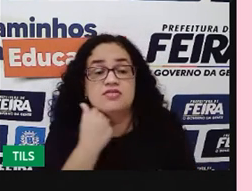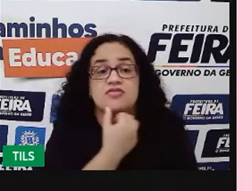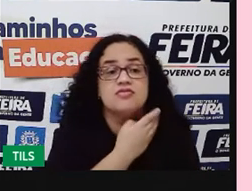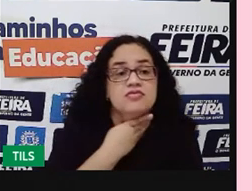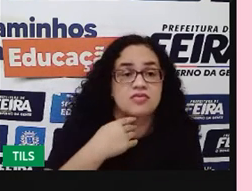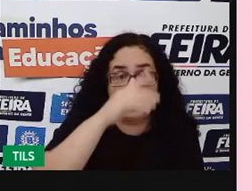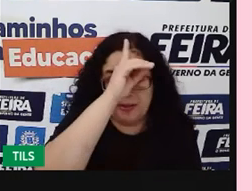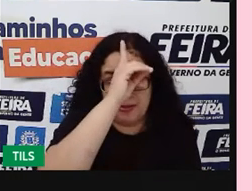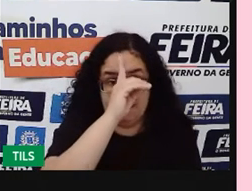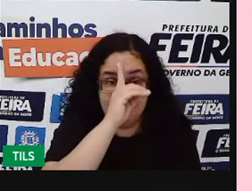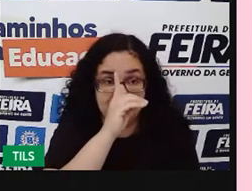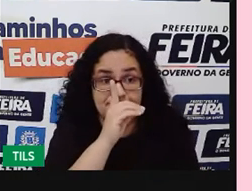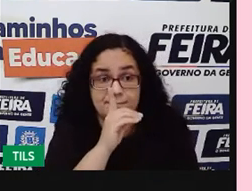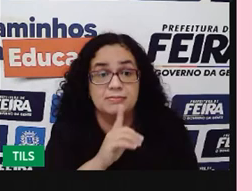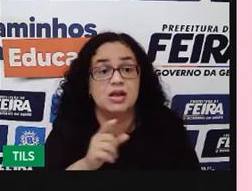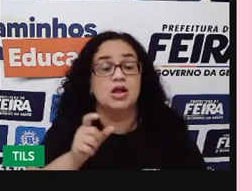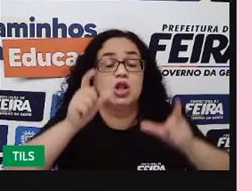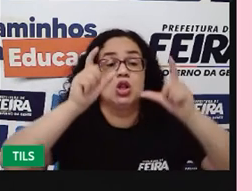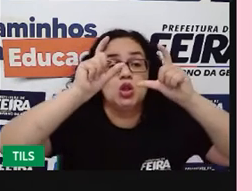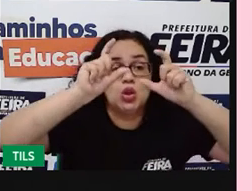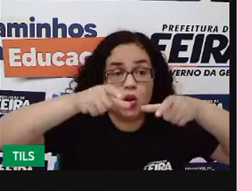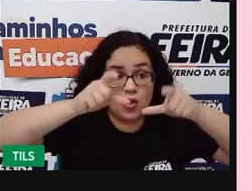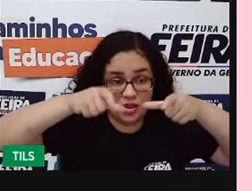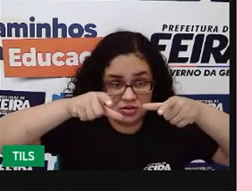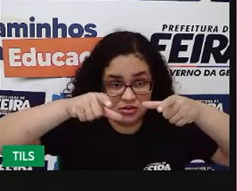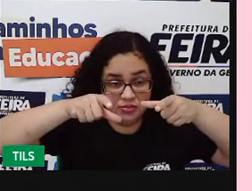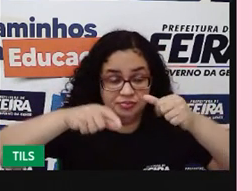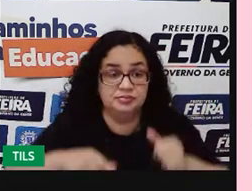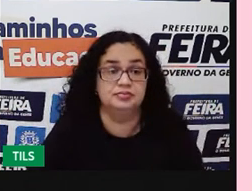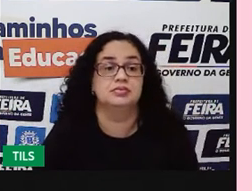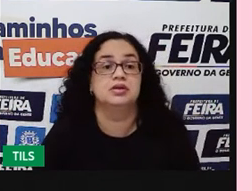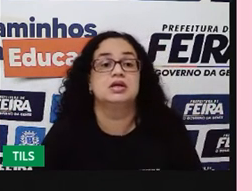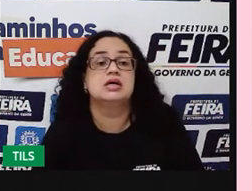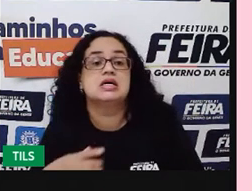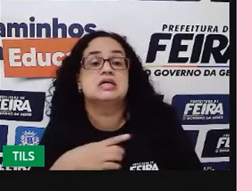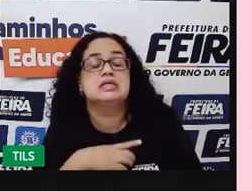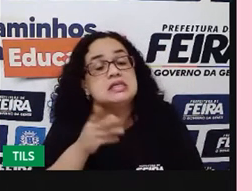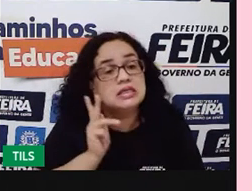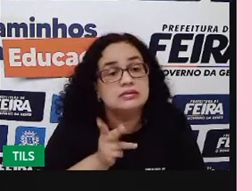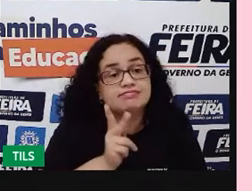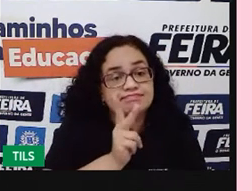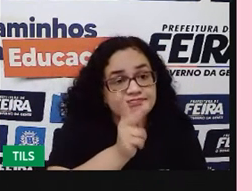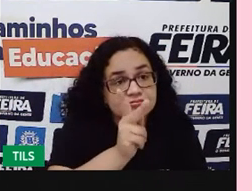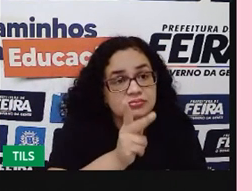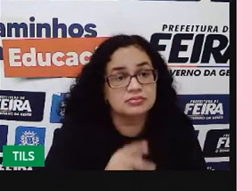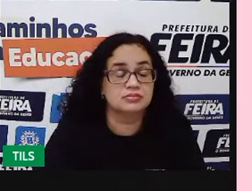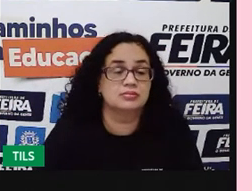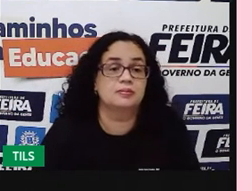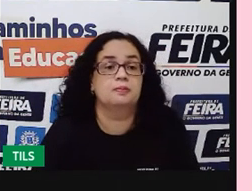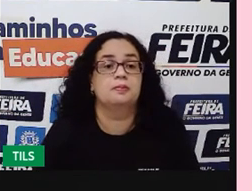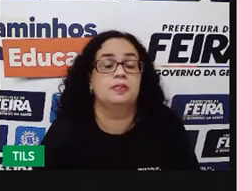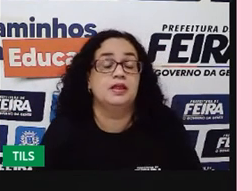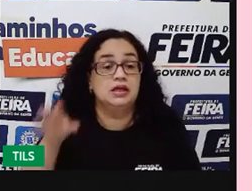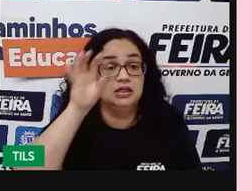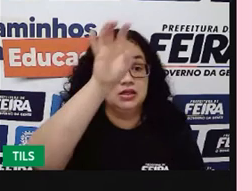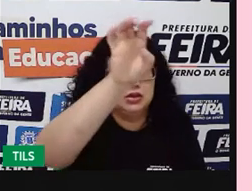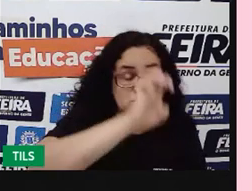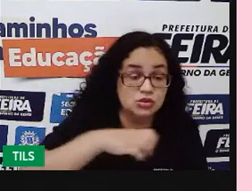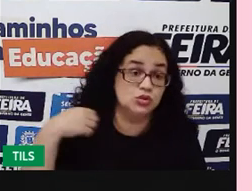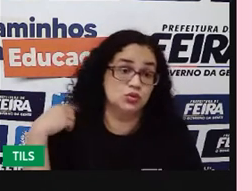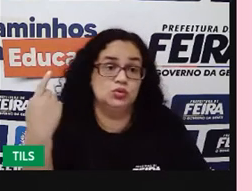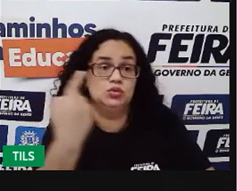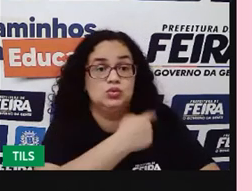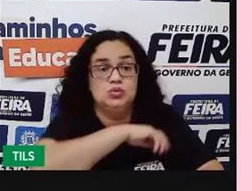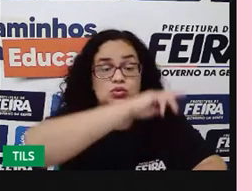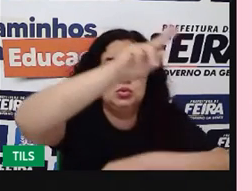amarela, ela é algo localizado, certo? E constante, né, de uma região do nosso país,